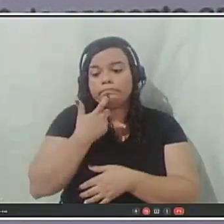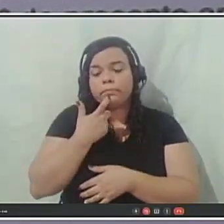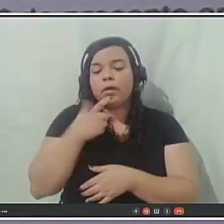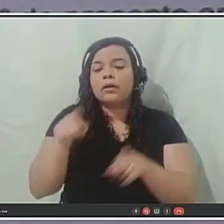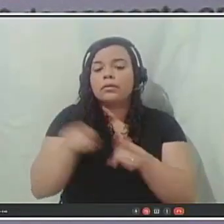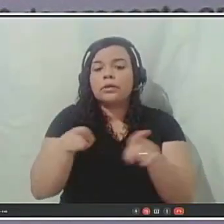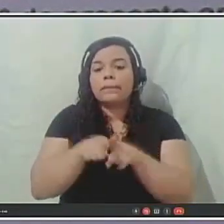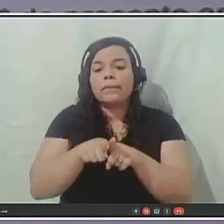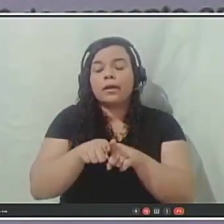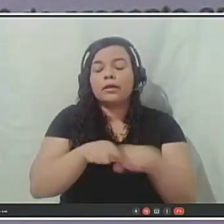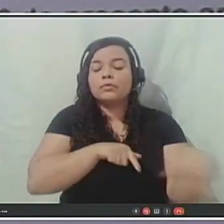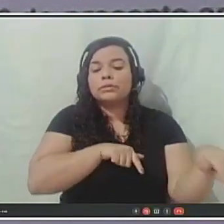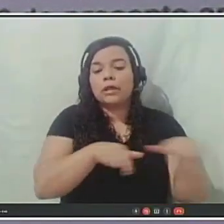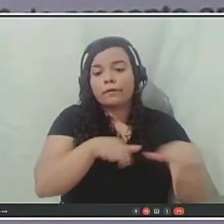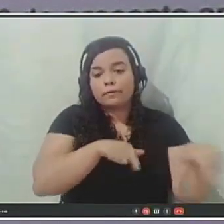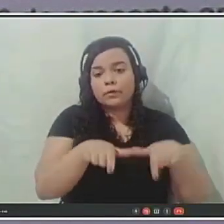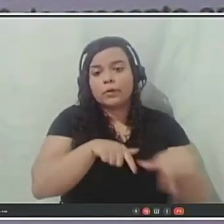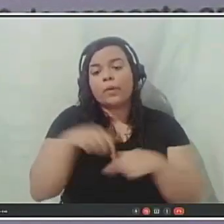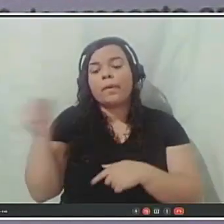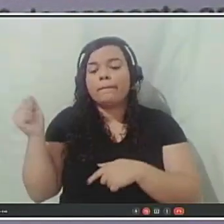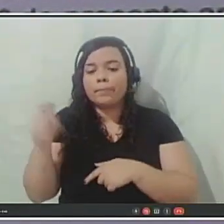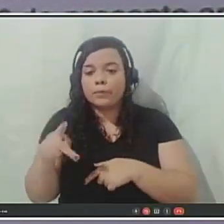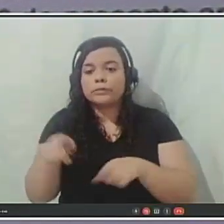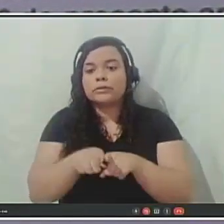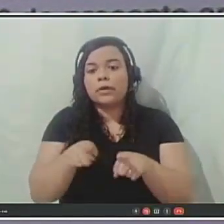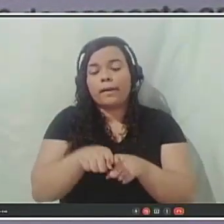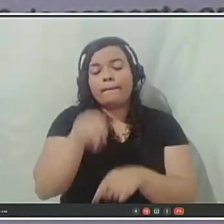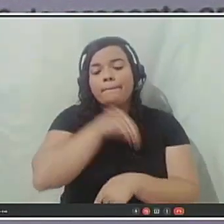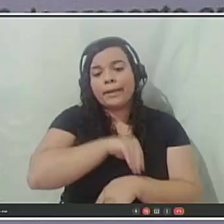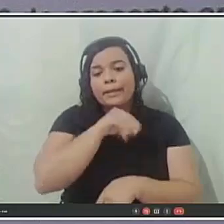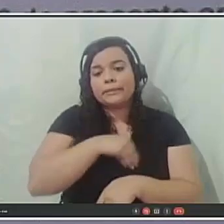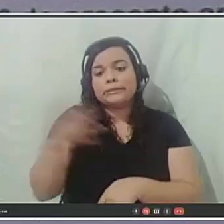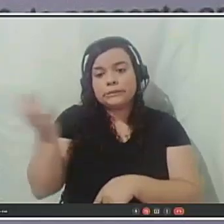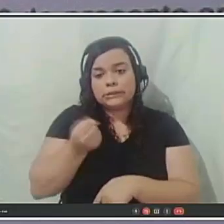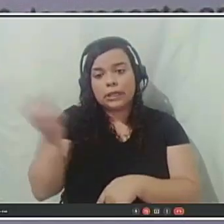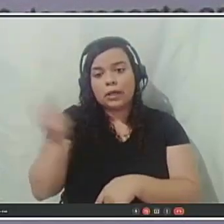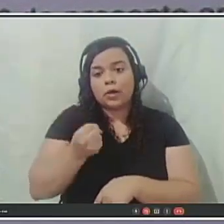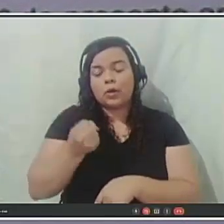pensionista só contribuem com aquilo que passa de R 7.087,00.